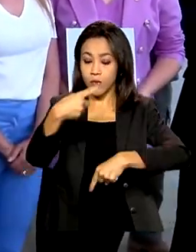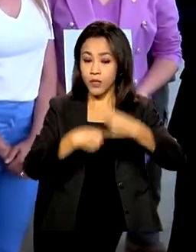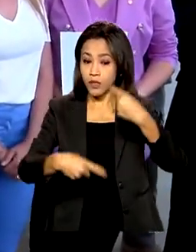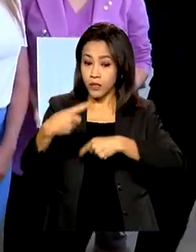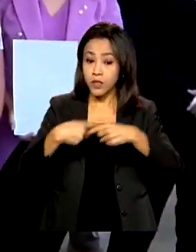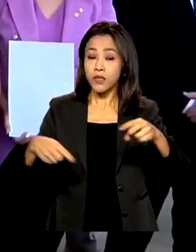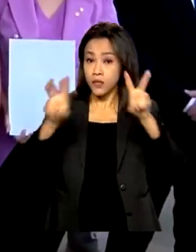no Brasil.